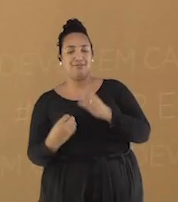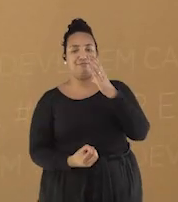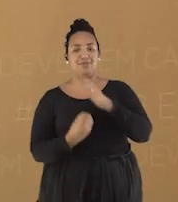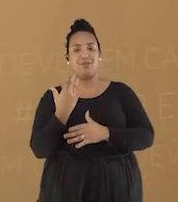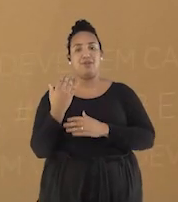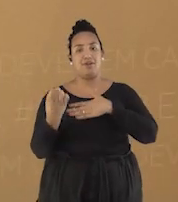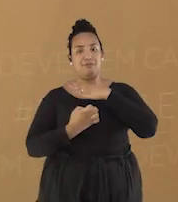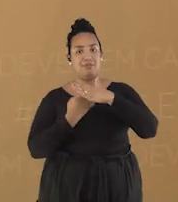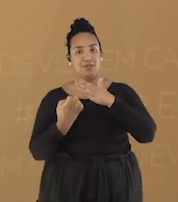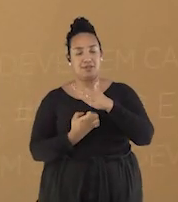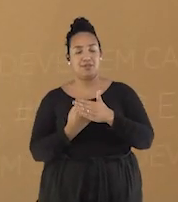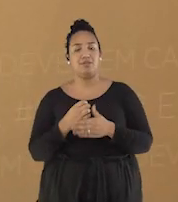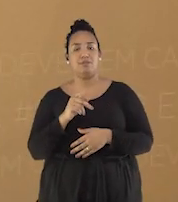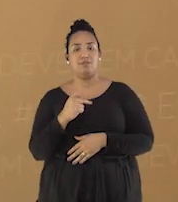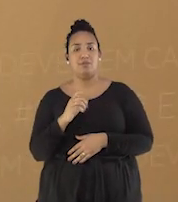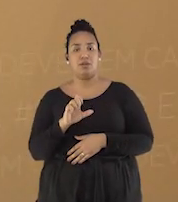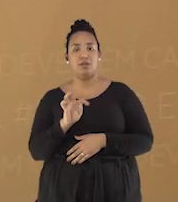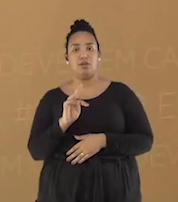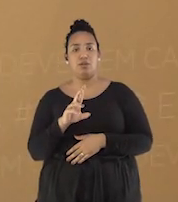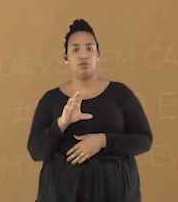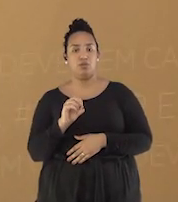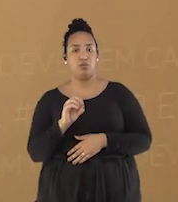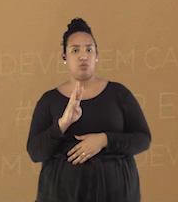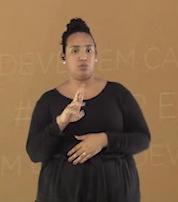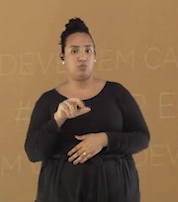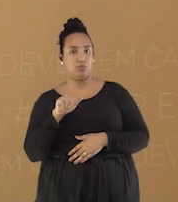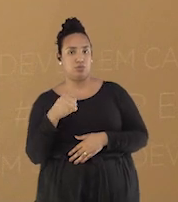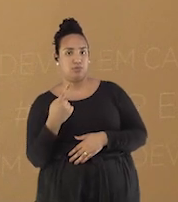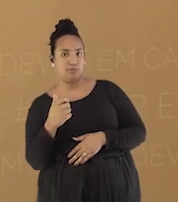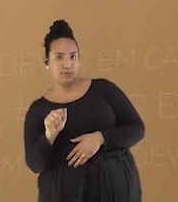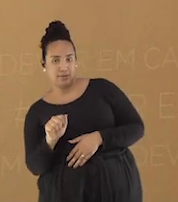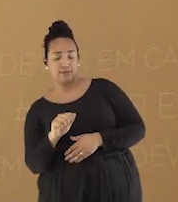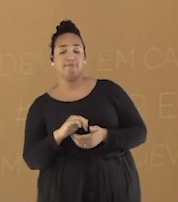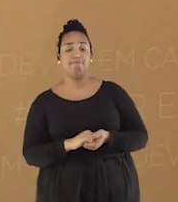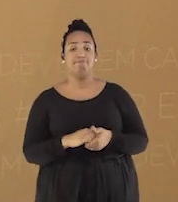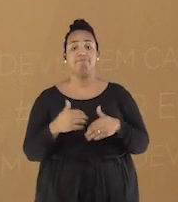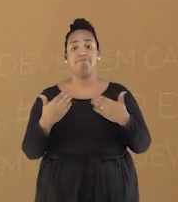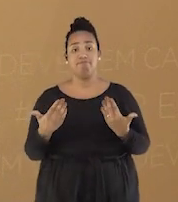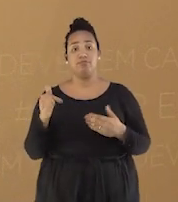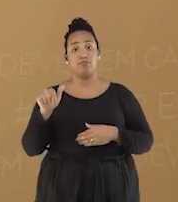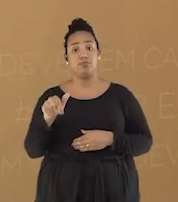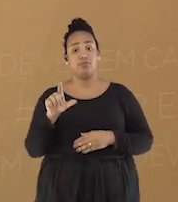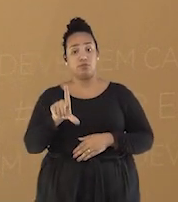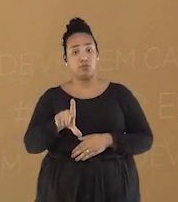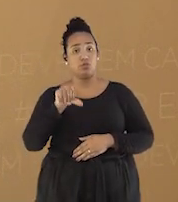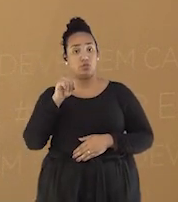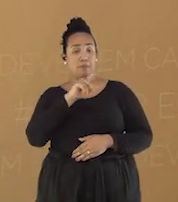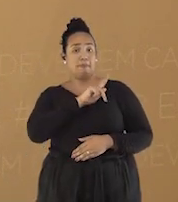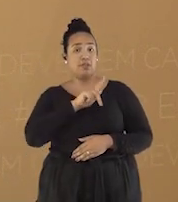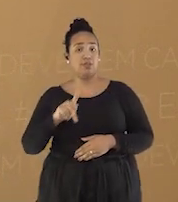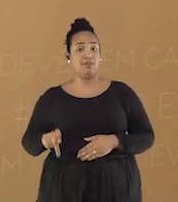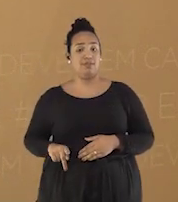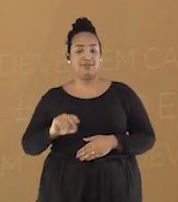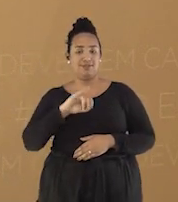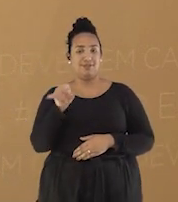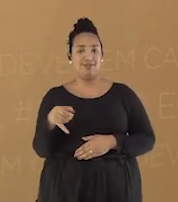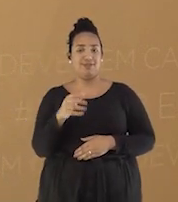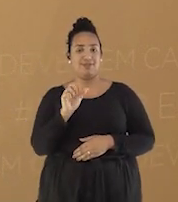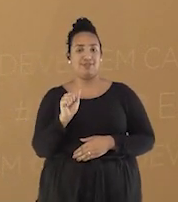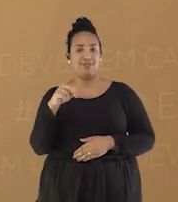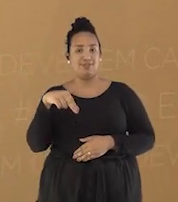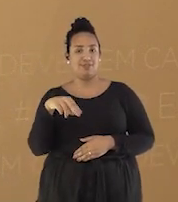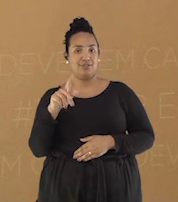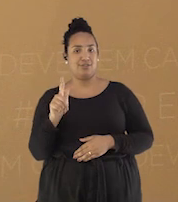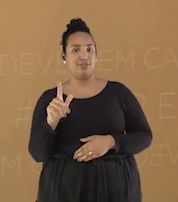governo de Juscelino Kubitschek, foram eleitos Jânio Quadros e João Goulart, o Jango. E nesse período, a